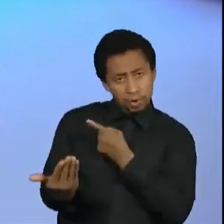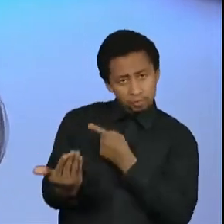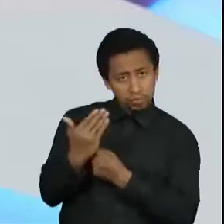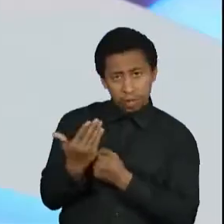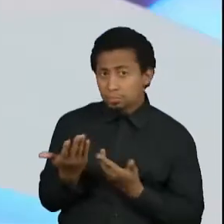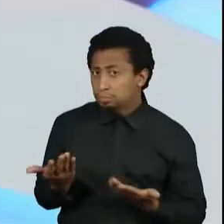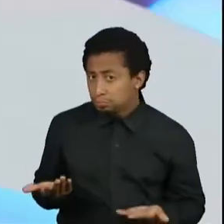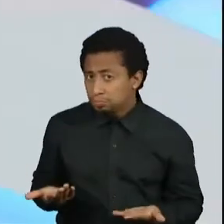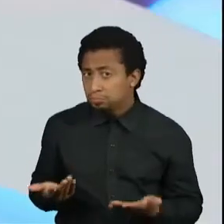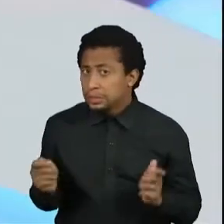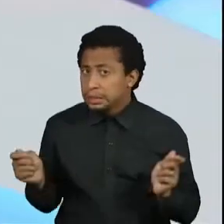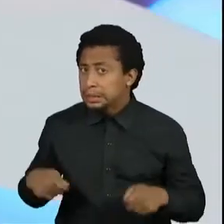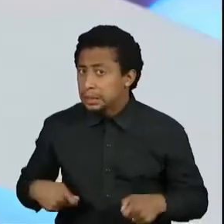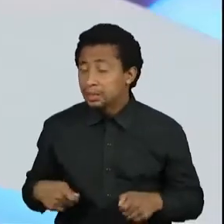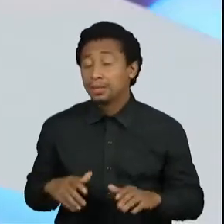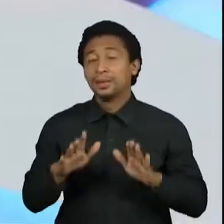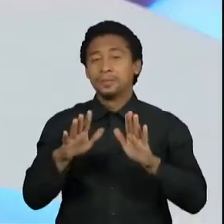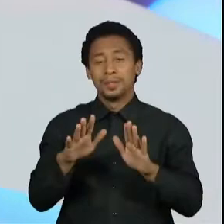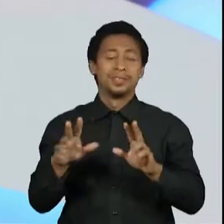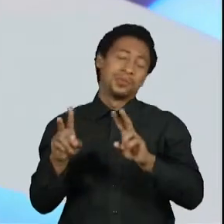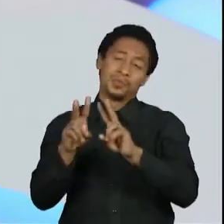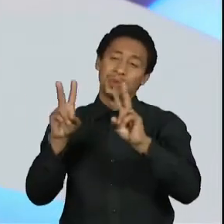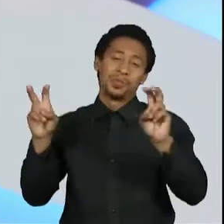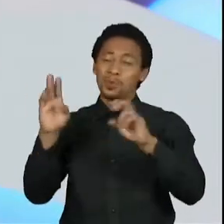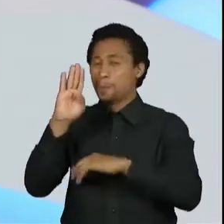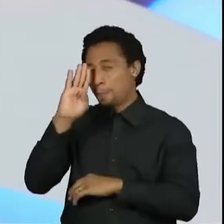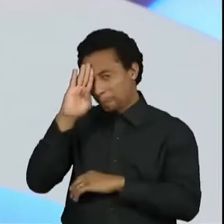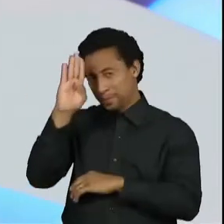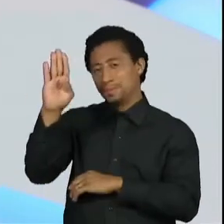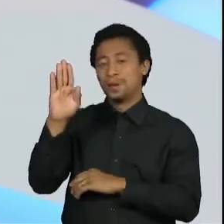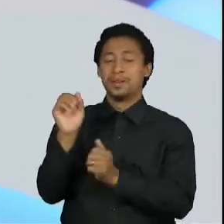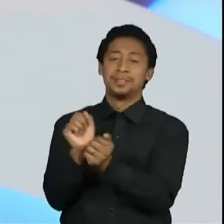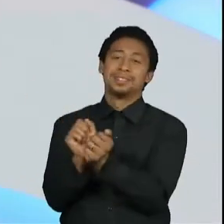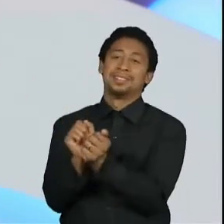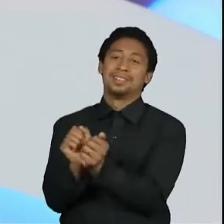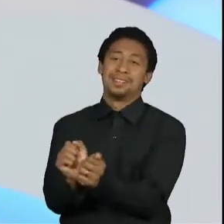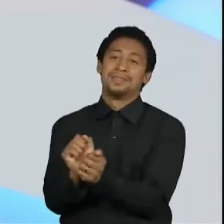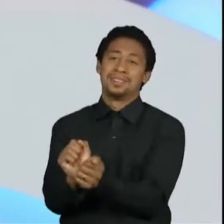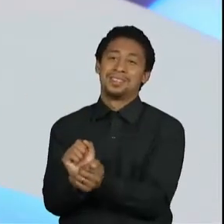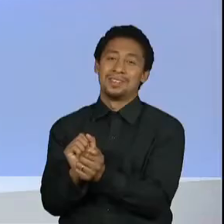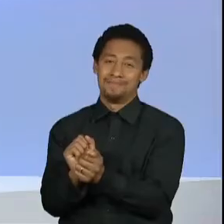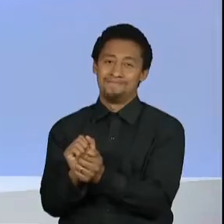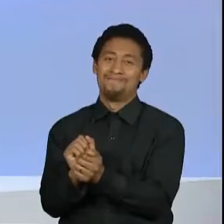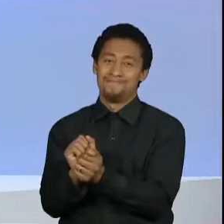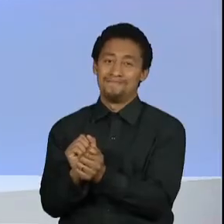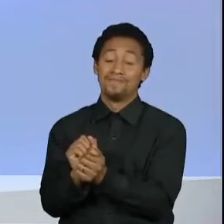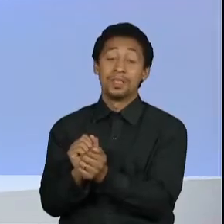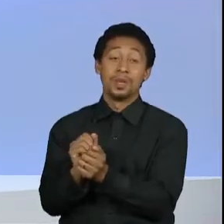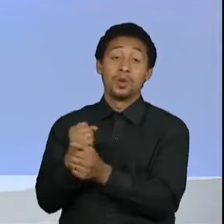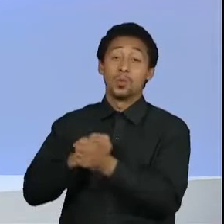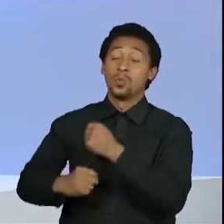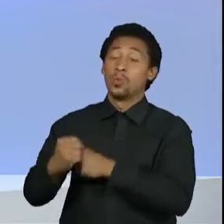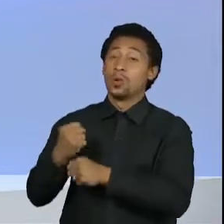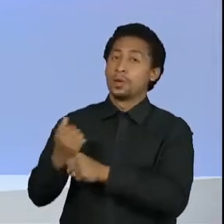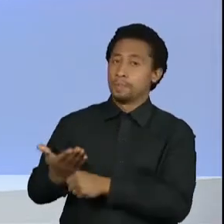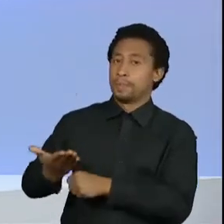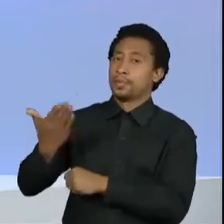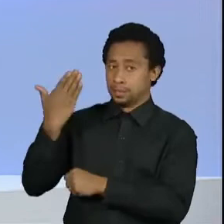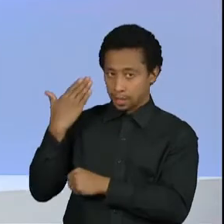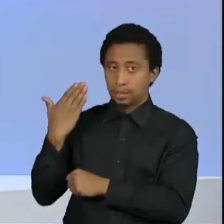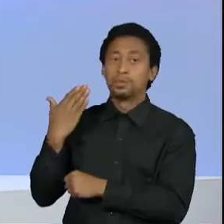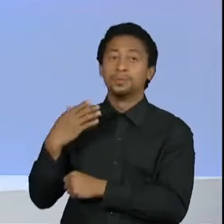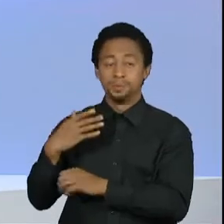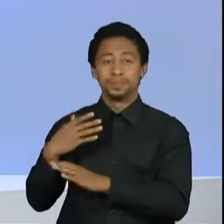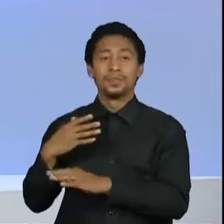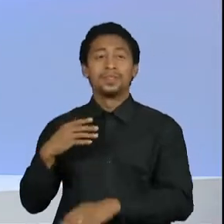perguntar está mais ligada à questão da escravidão, na verdade. No ano passado, o Laurentino Gomes, ele falou que Portugal devia pedir desculpas